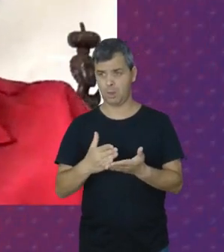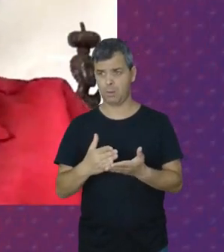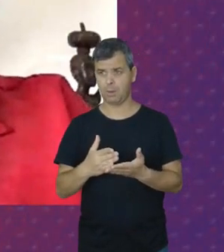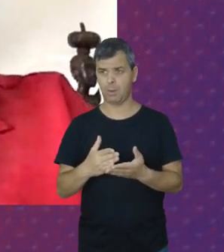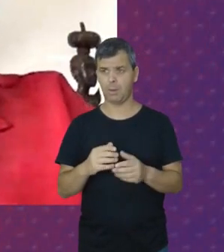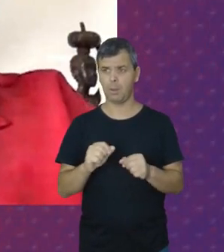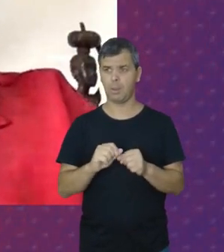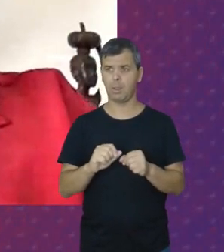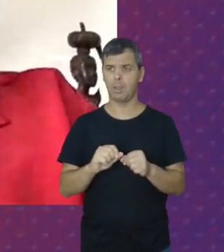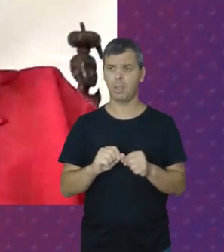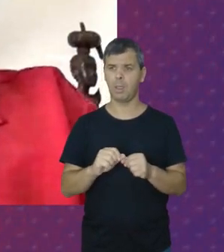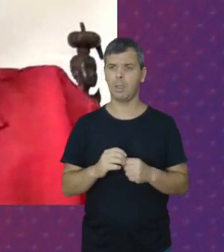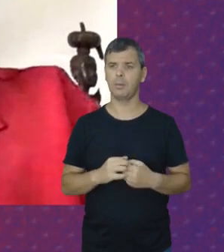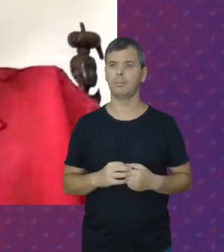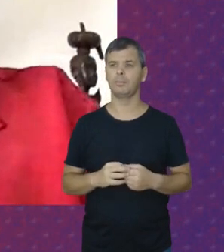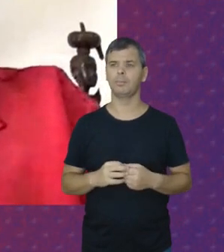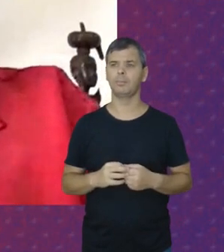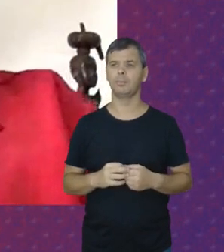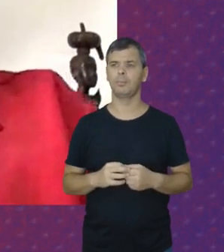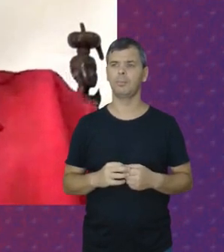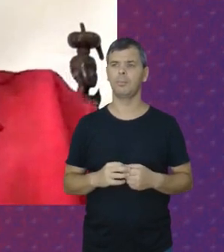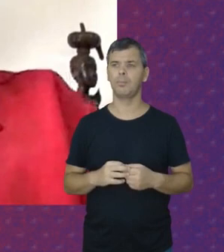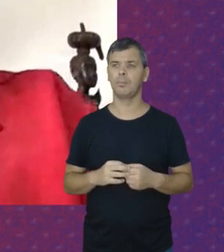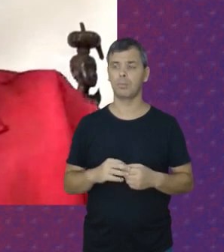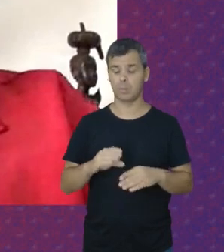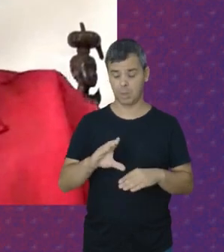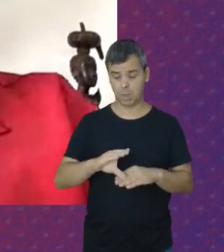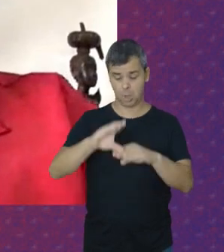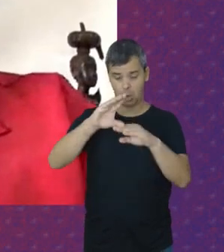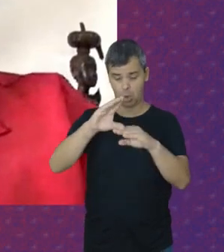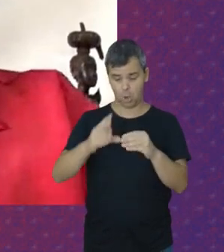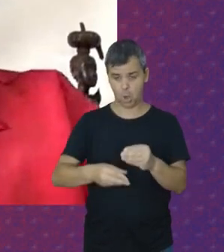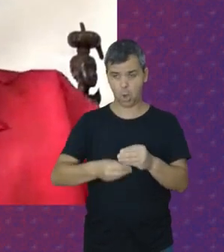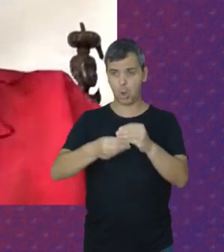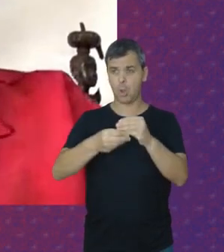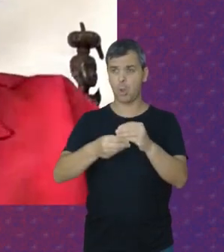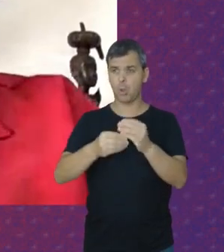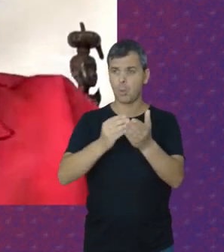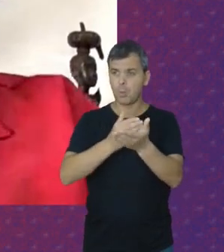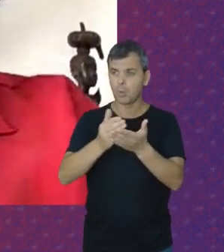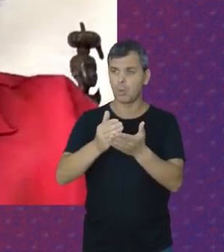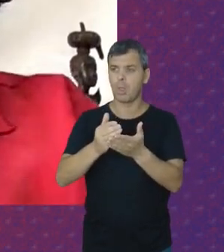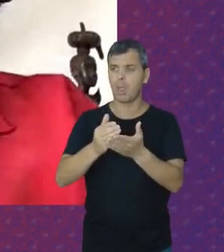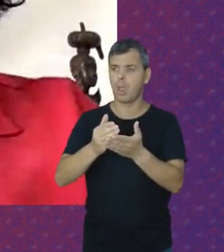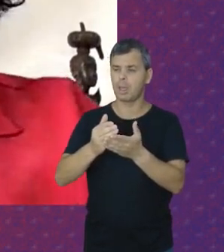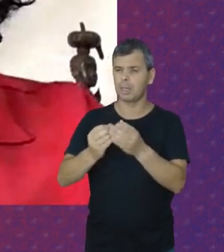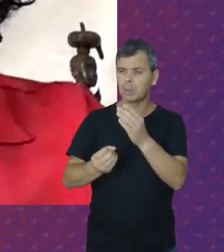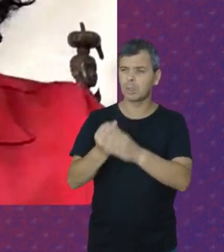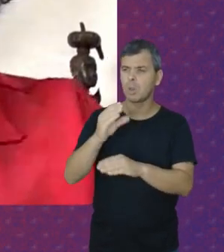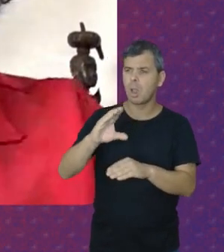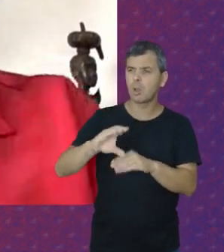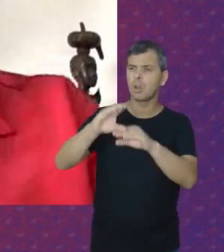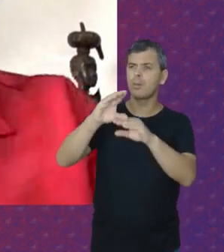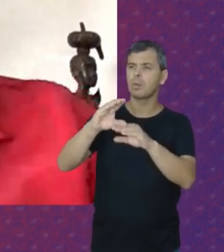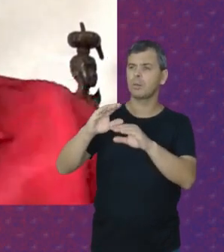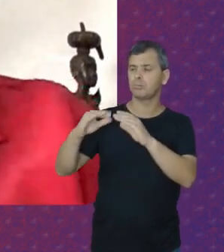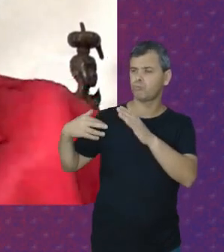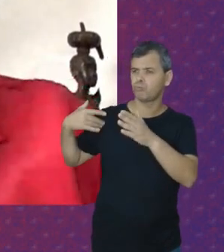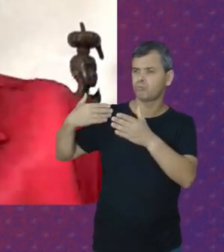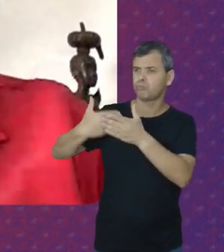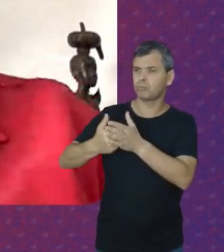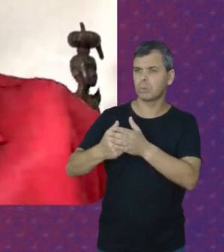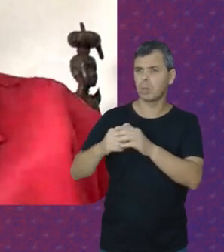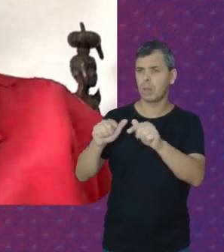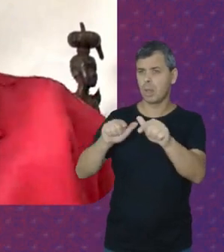foi Na constituinte Que nós demos Início A este processo Onde as